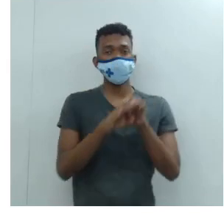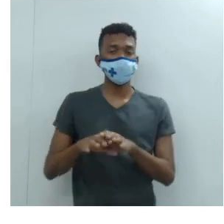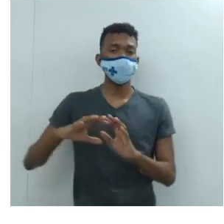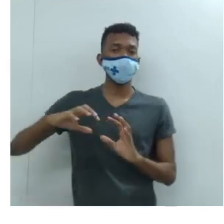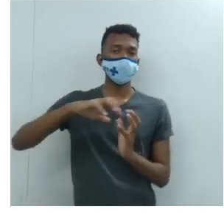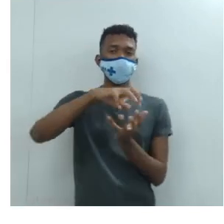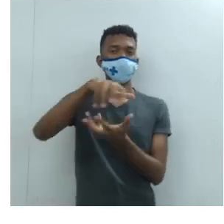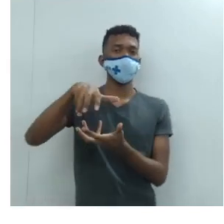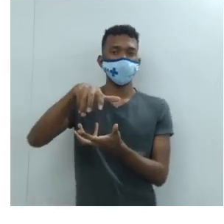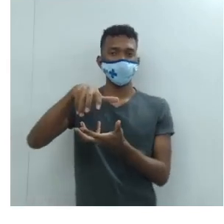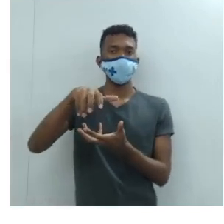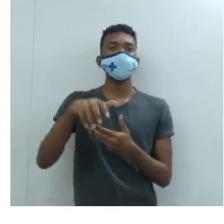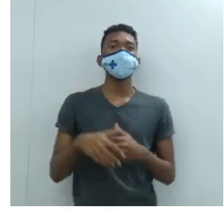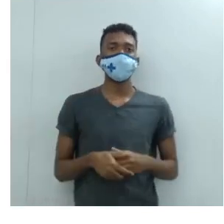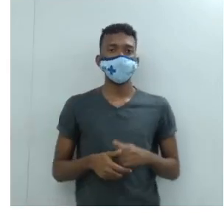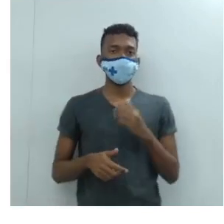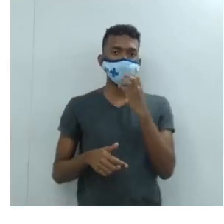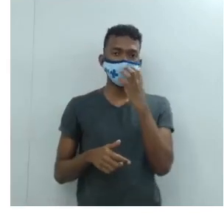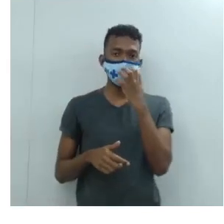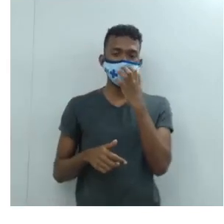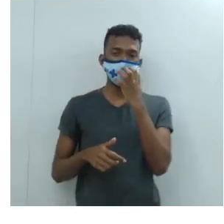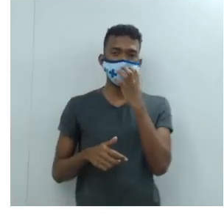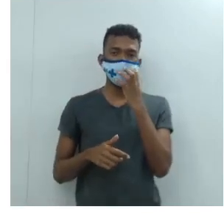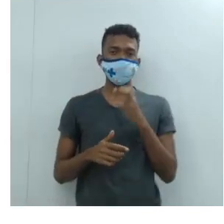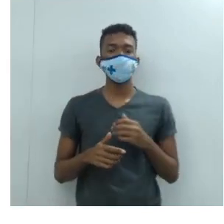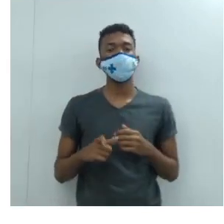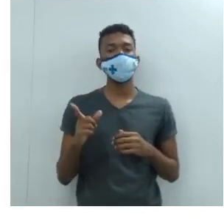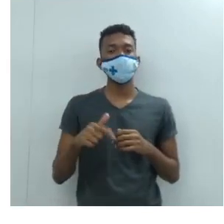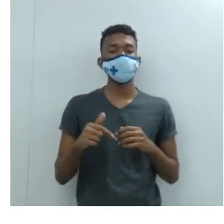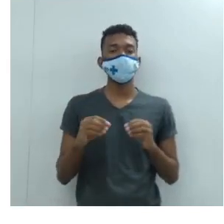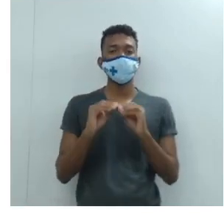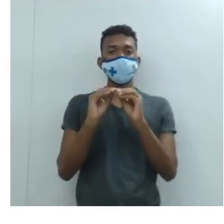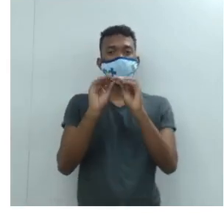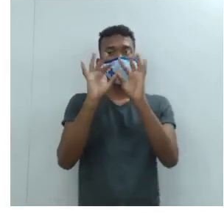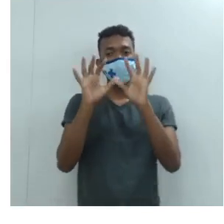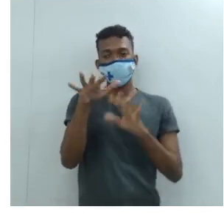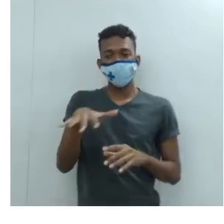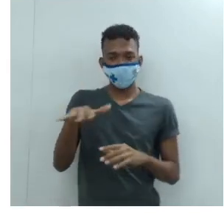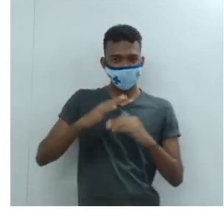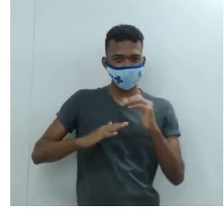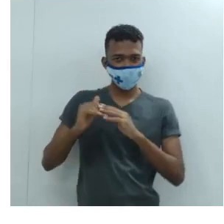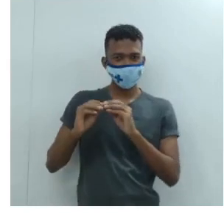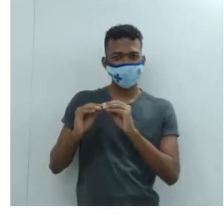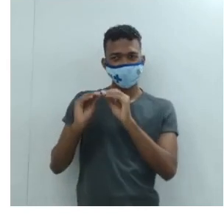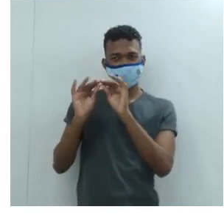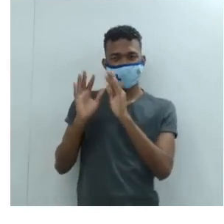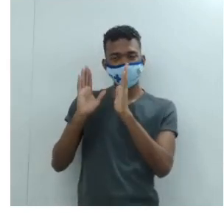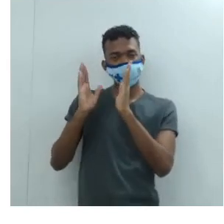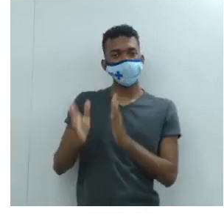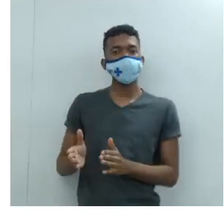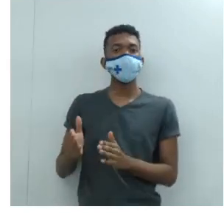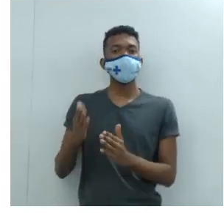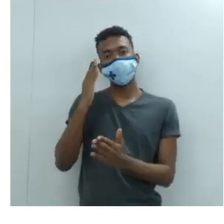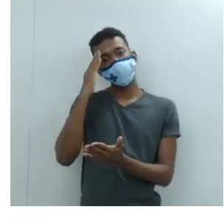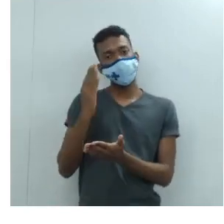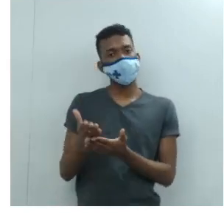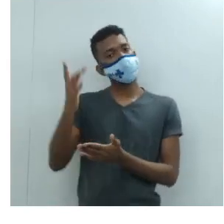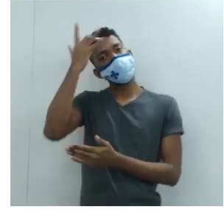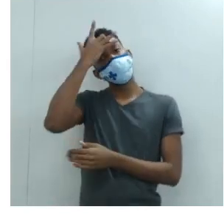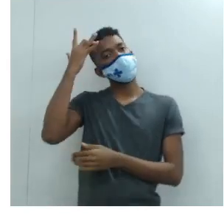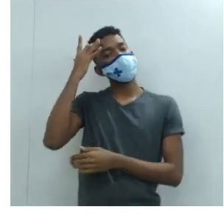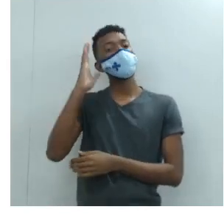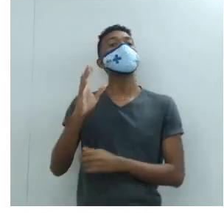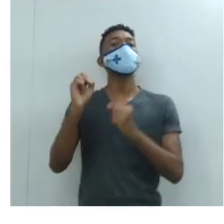Ideal de universalidade. Os renascentistas acreditavam que uma pessoa